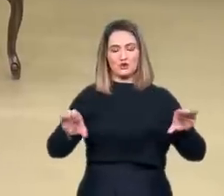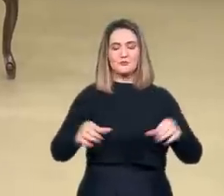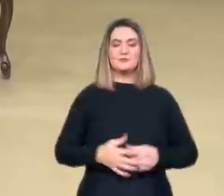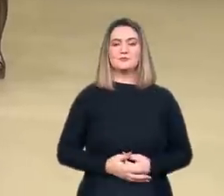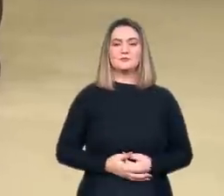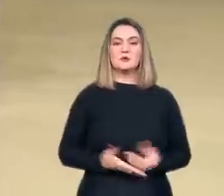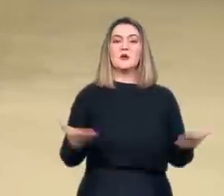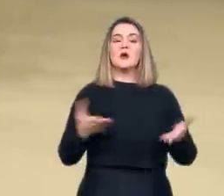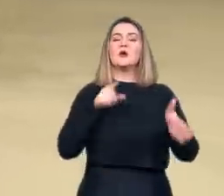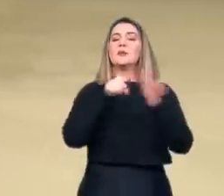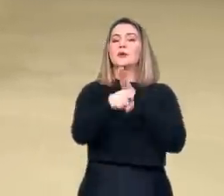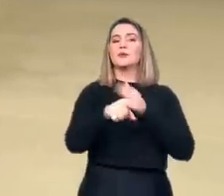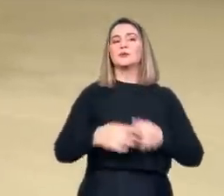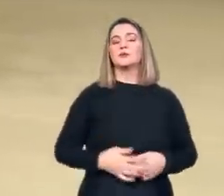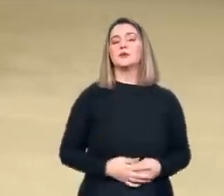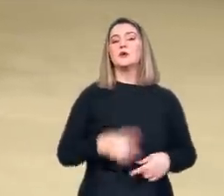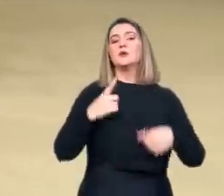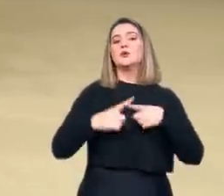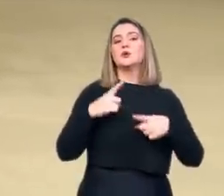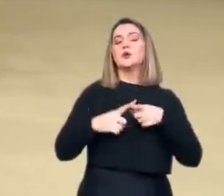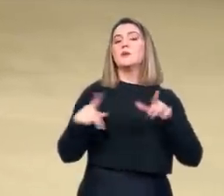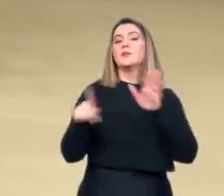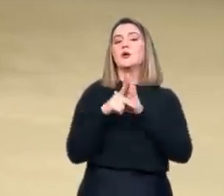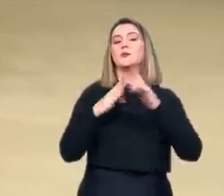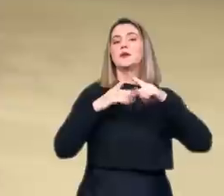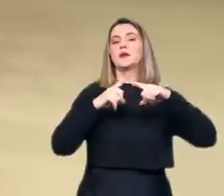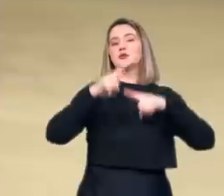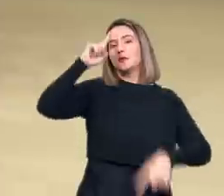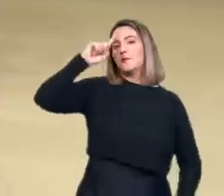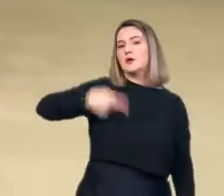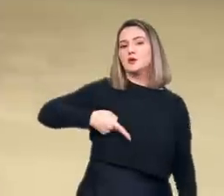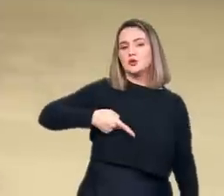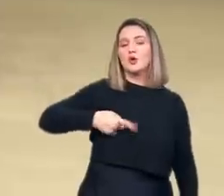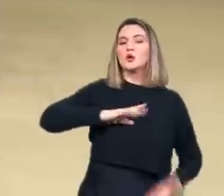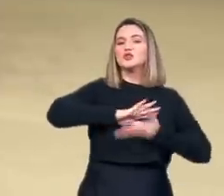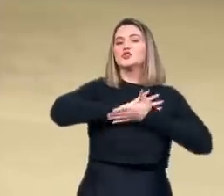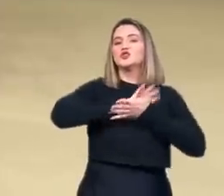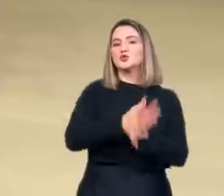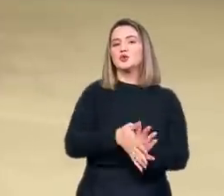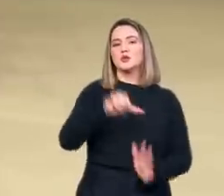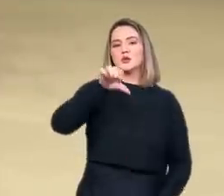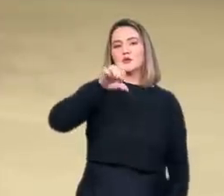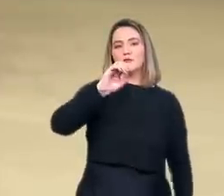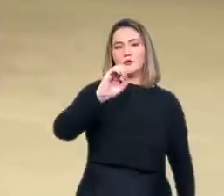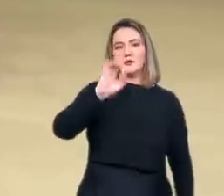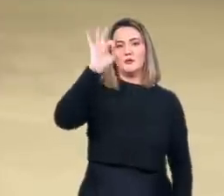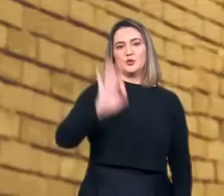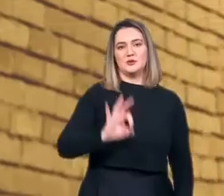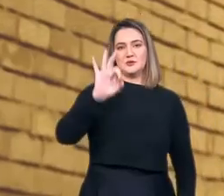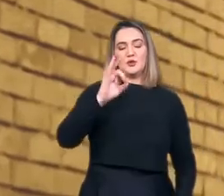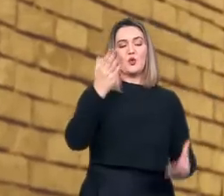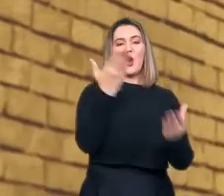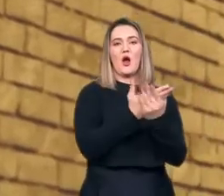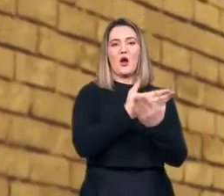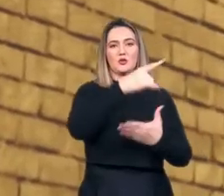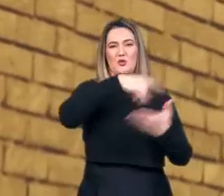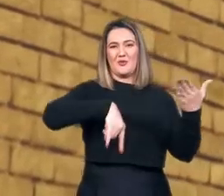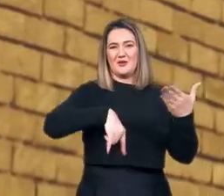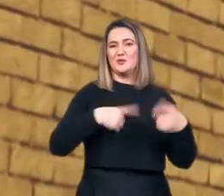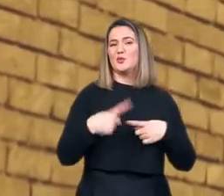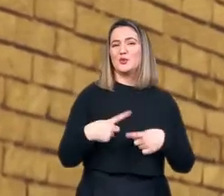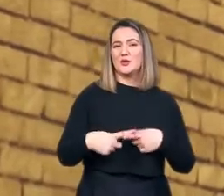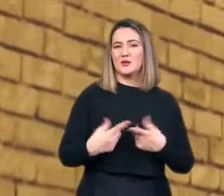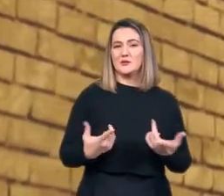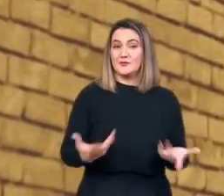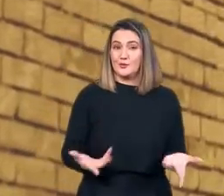você faz é por que a própria igreja mandou destruir 90% do arquivo da Inquisição? Então, o problema